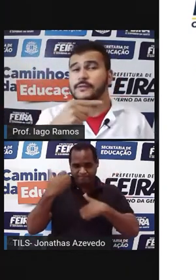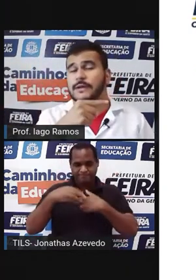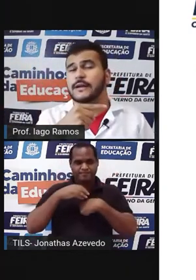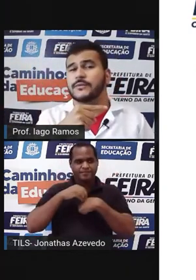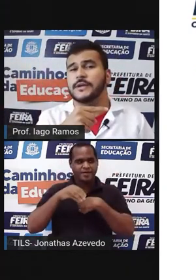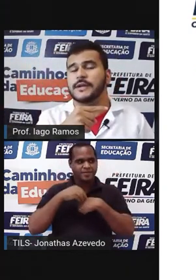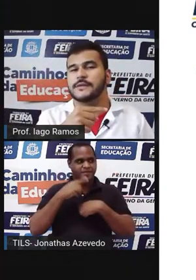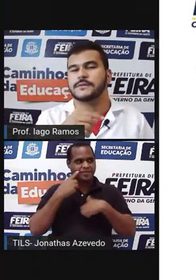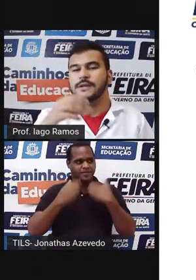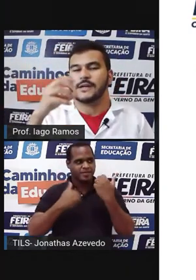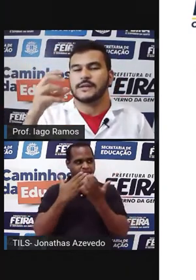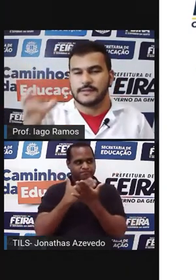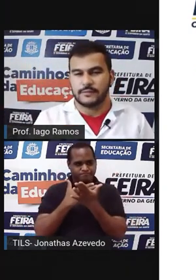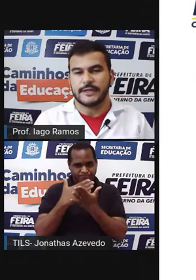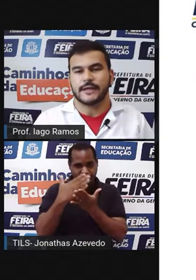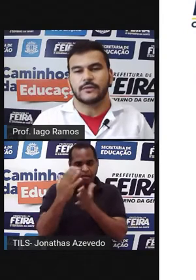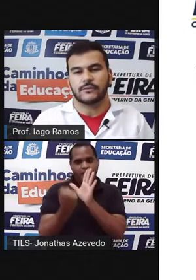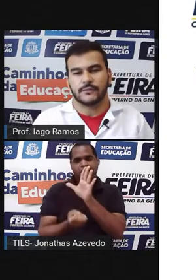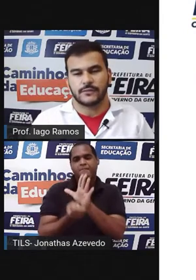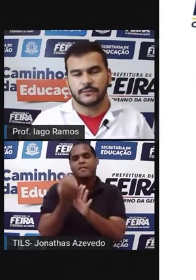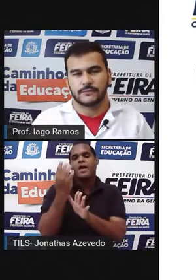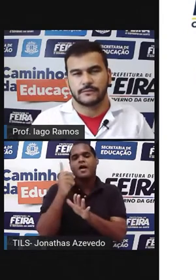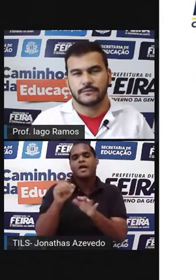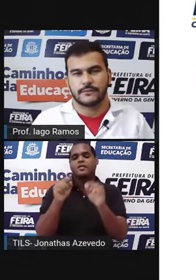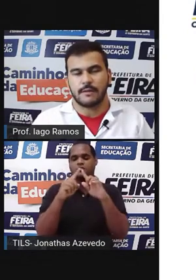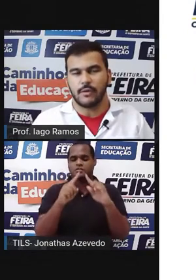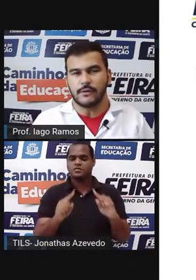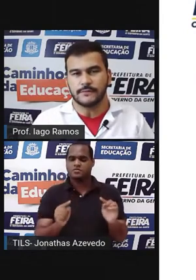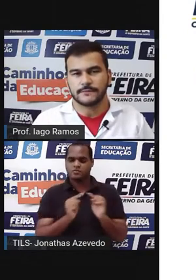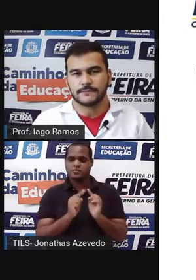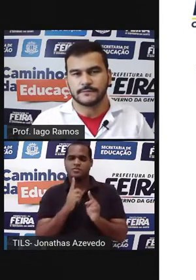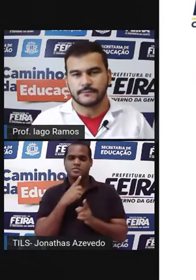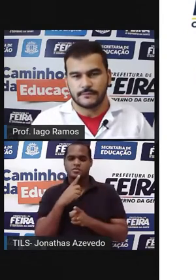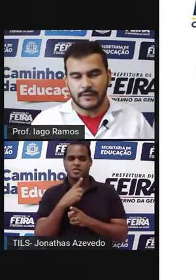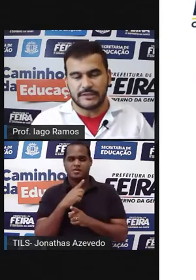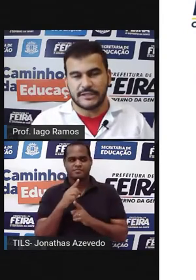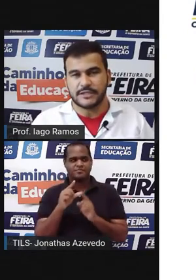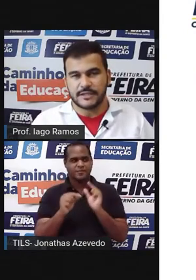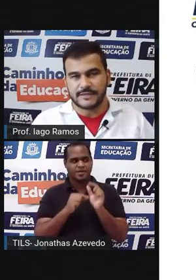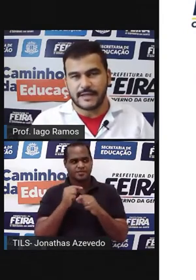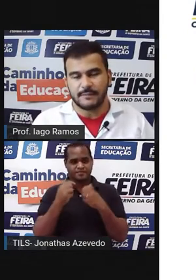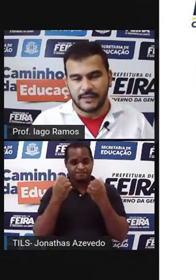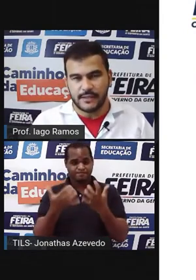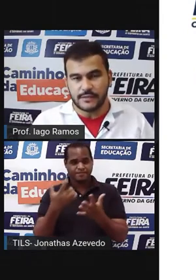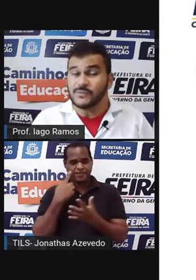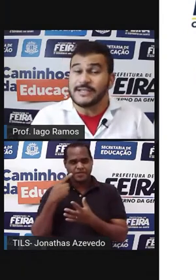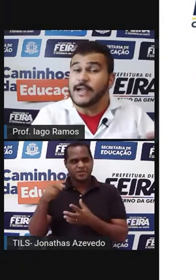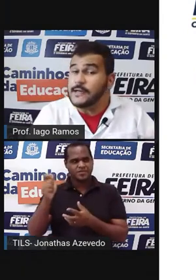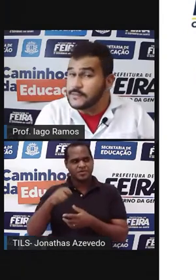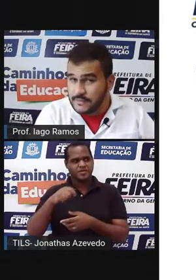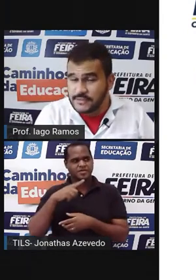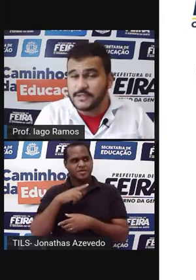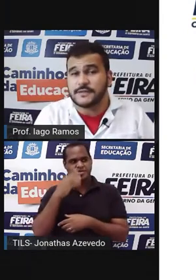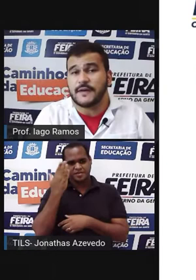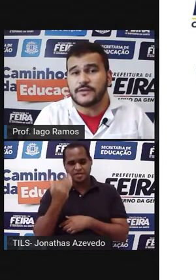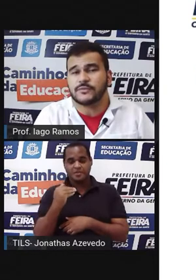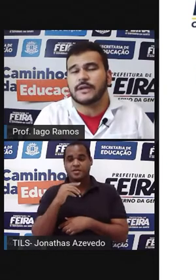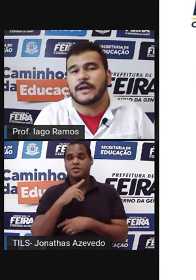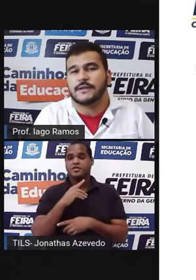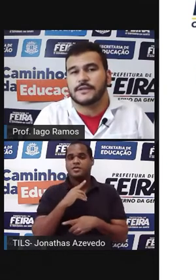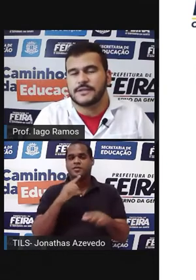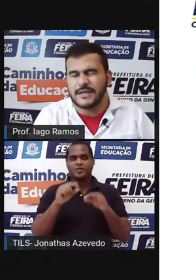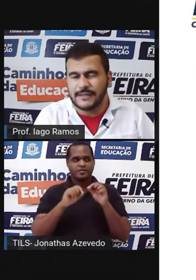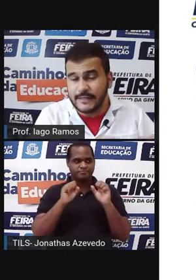apareceu lá no início, são triângulos. Tá bom? Então a gente já sabe isso e é isso que a gente vai